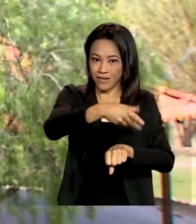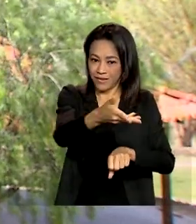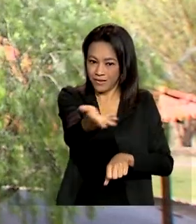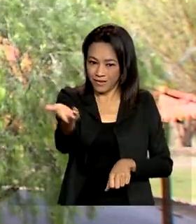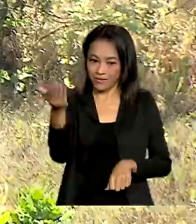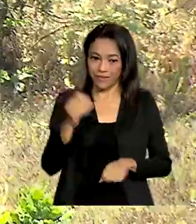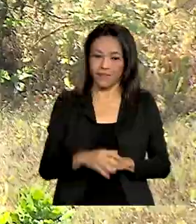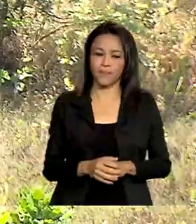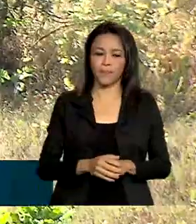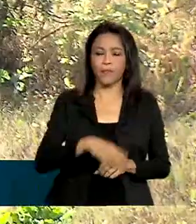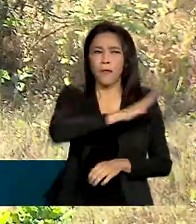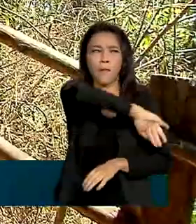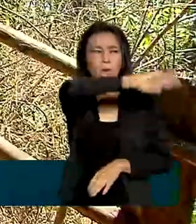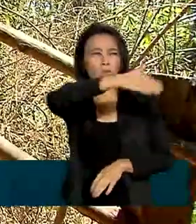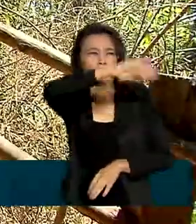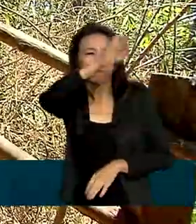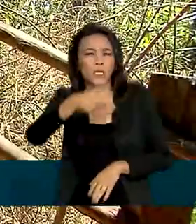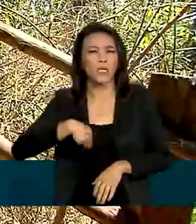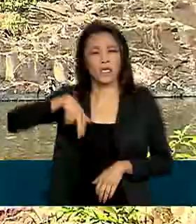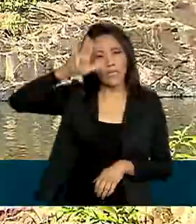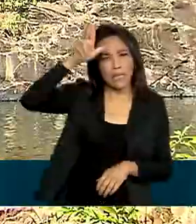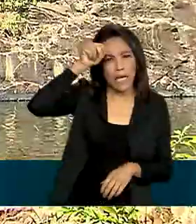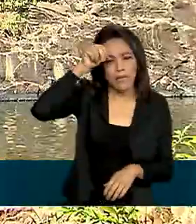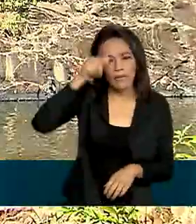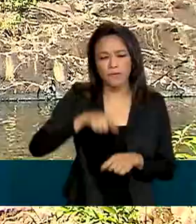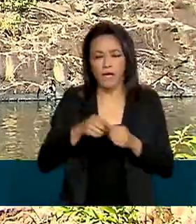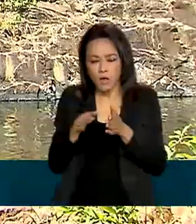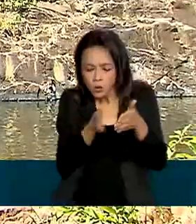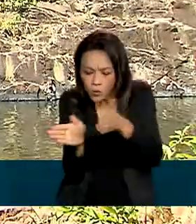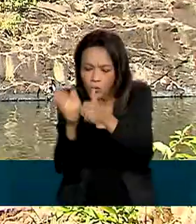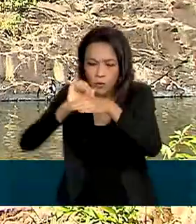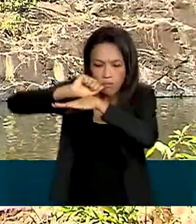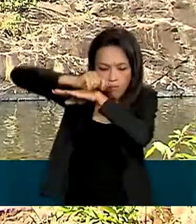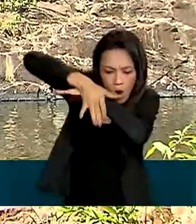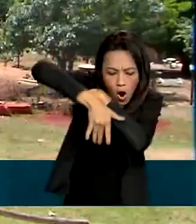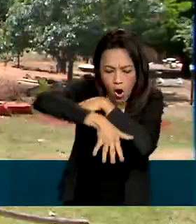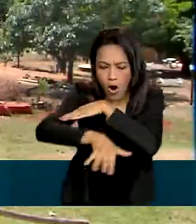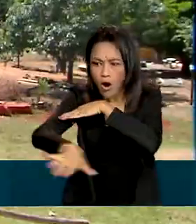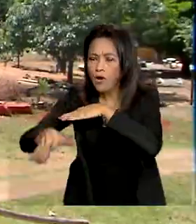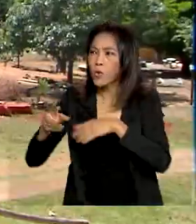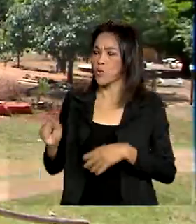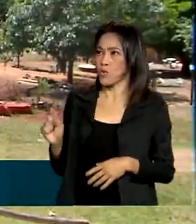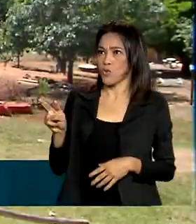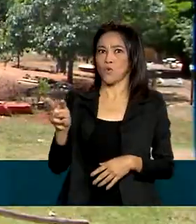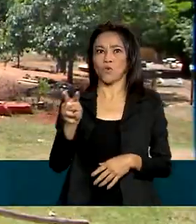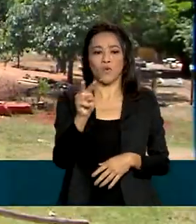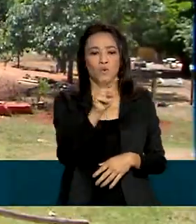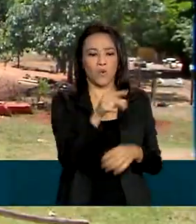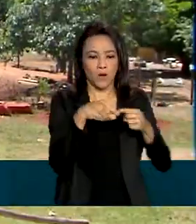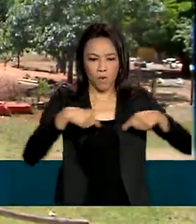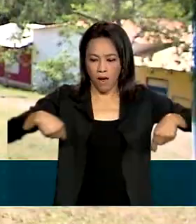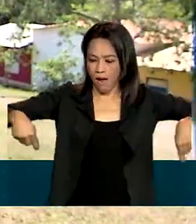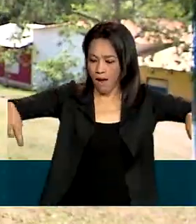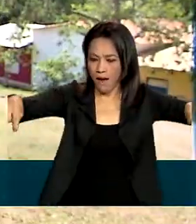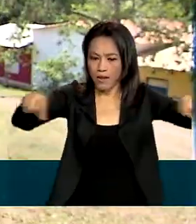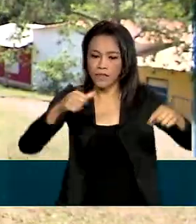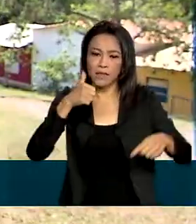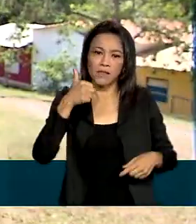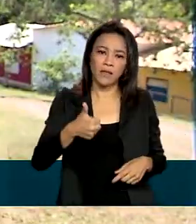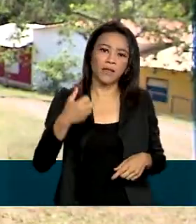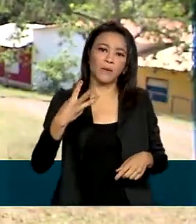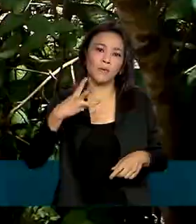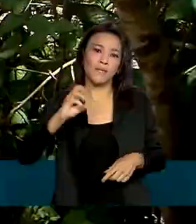Montanhas, cavalos, trilhas, cachoeiras em uma área de 130 hectares com